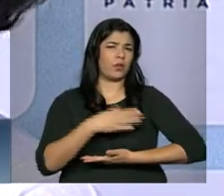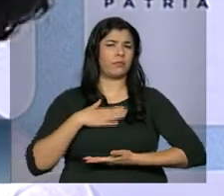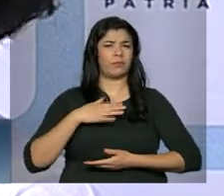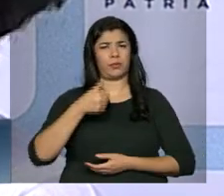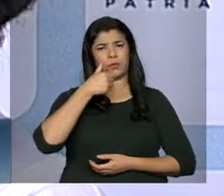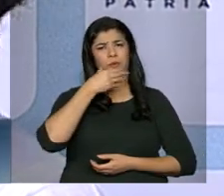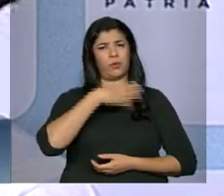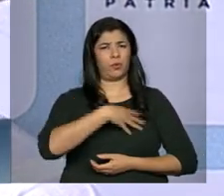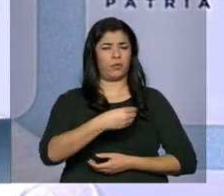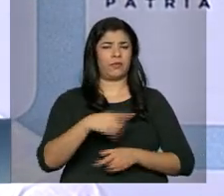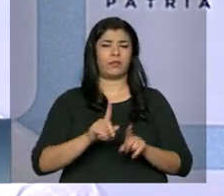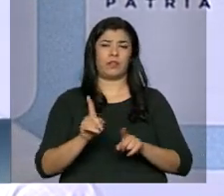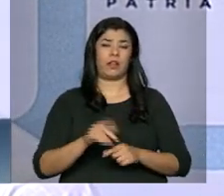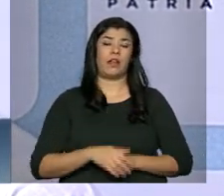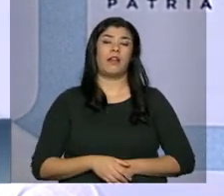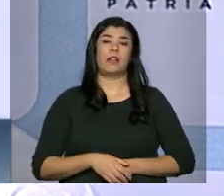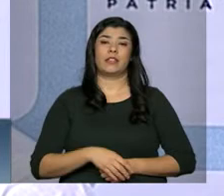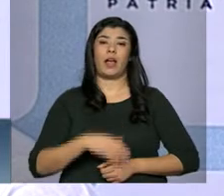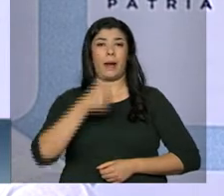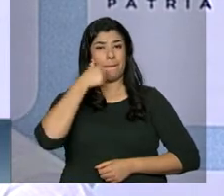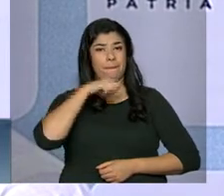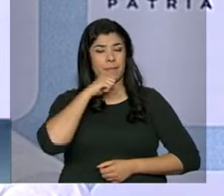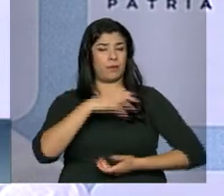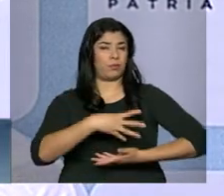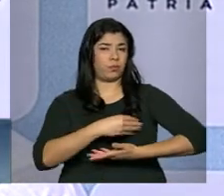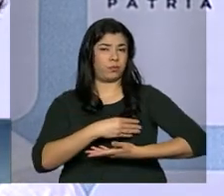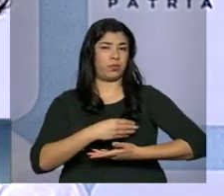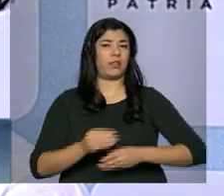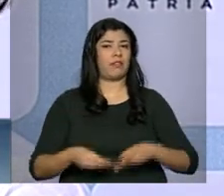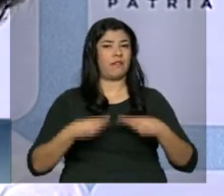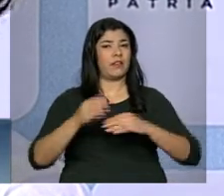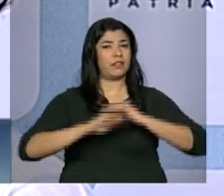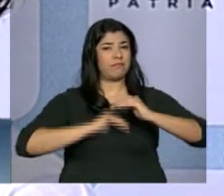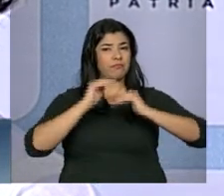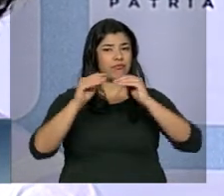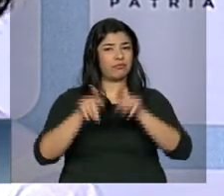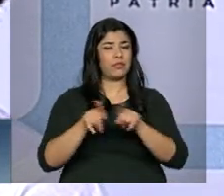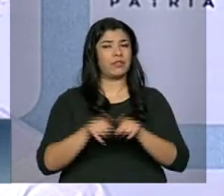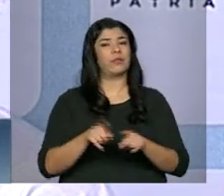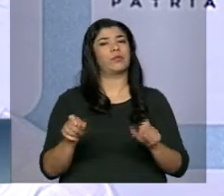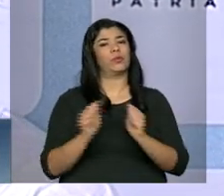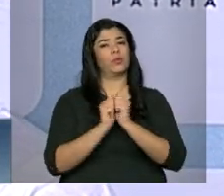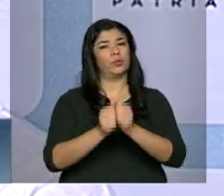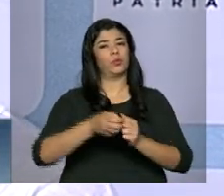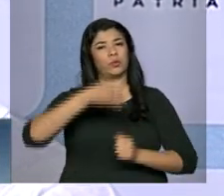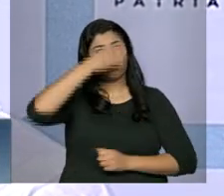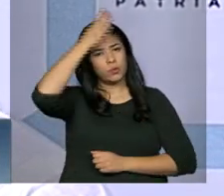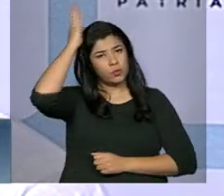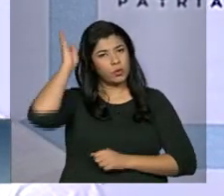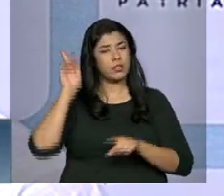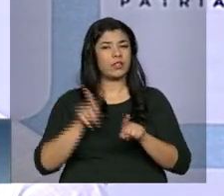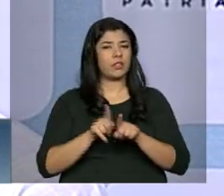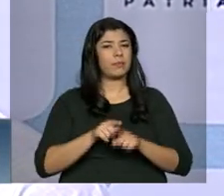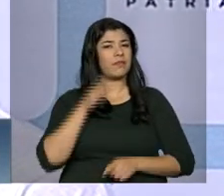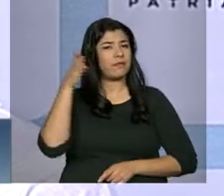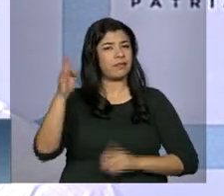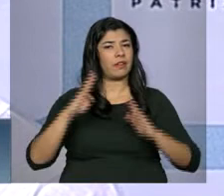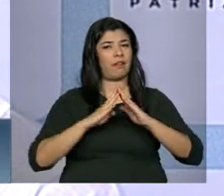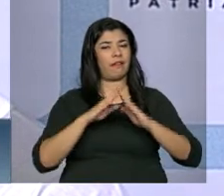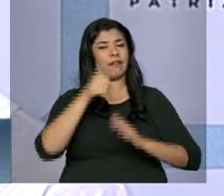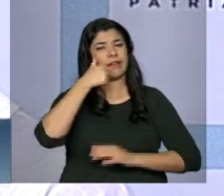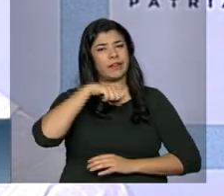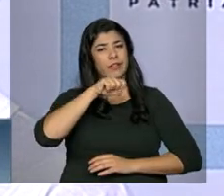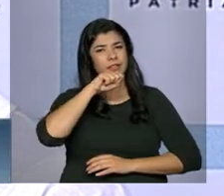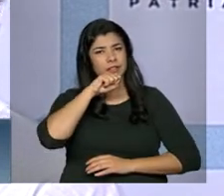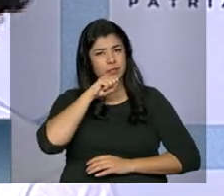quanto mais ela amamenta e tira leite, mais leite ela vai ter. E a gente tem a parceria do Corpo de Bombeiros Militar que busca na casa da mãe. Então